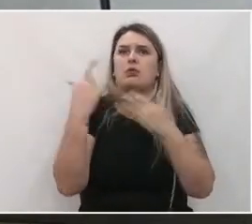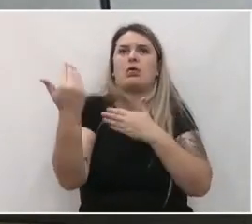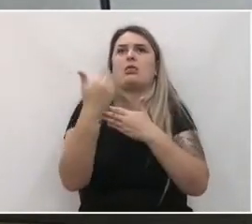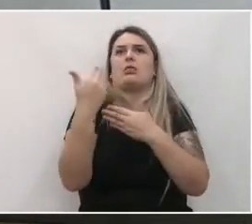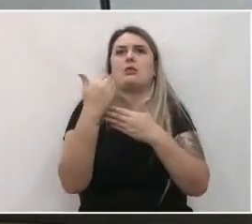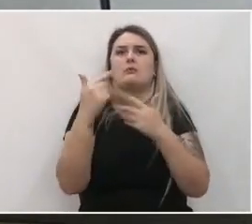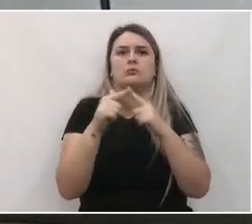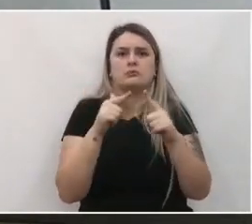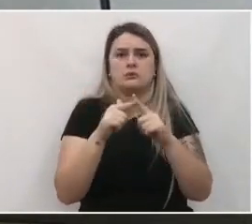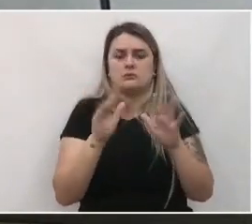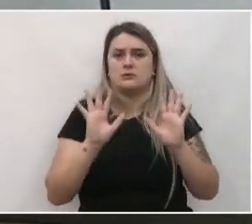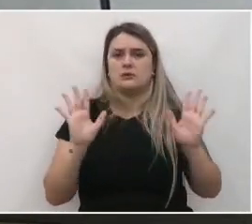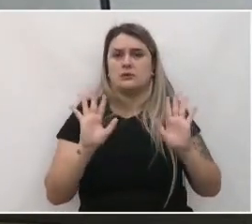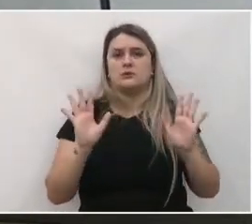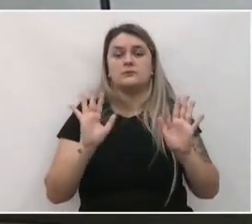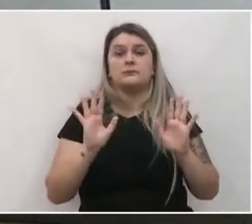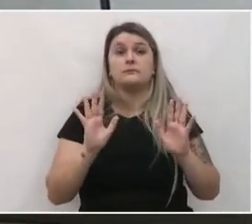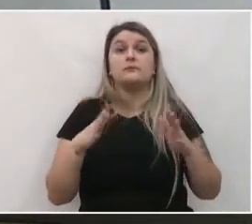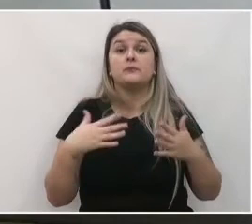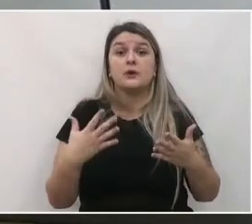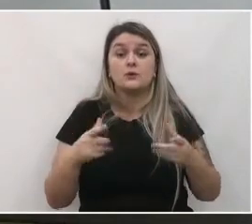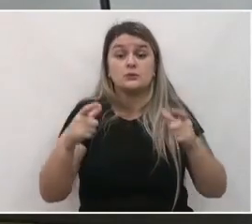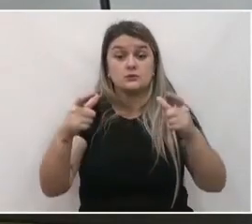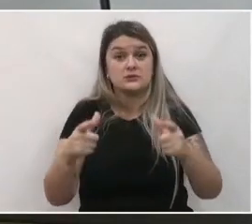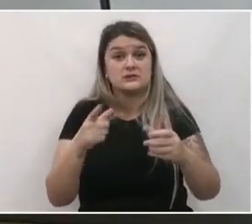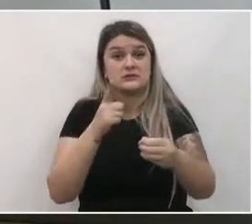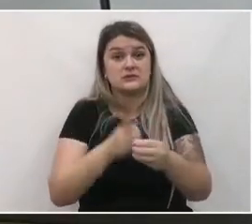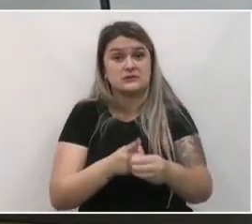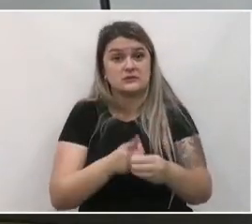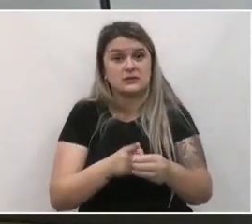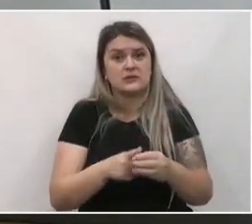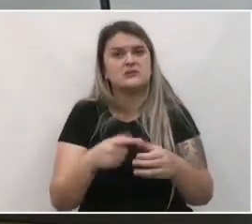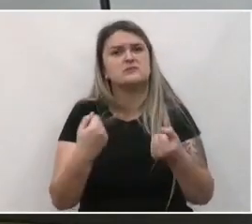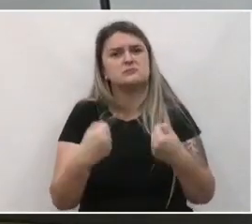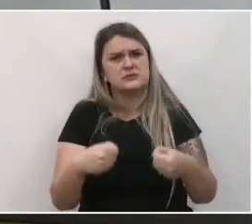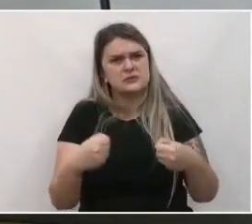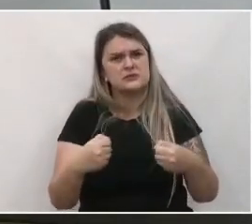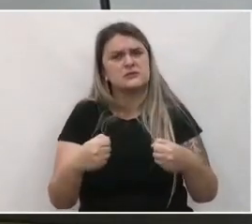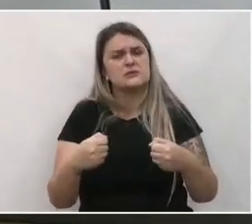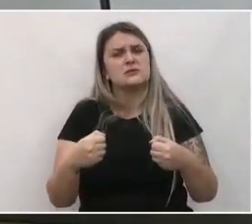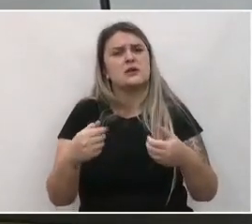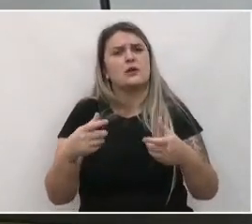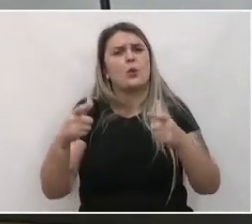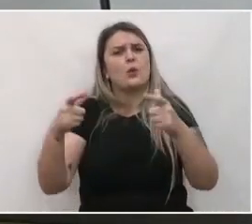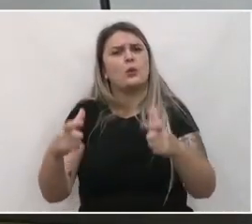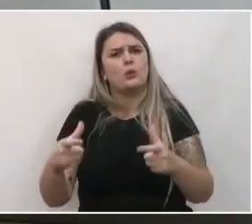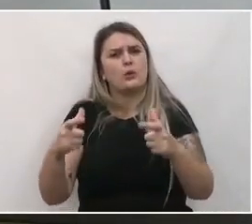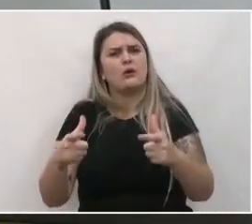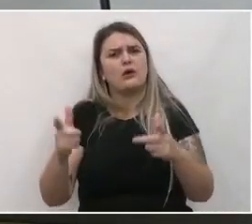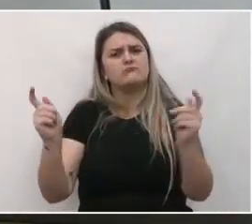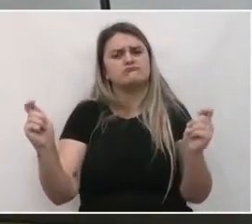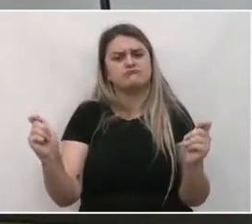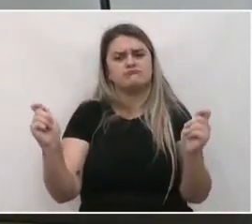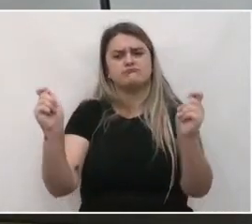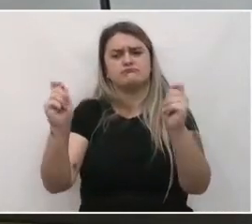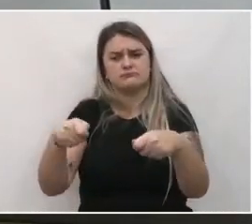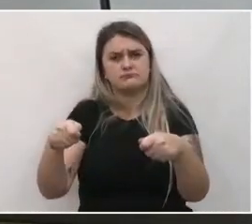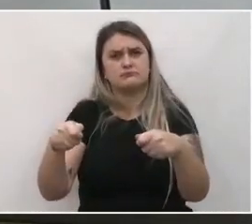intempéries. a cidade deve ser um ambiente resiliente, ou seja, capaz de